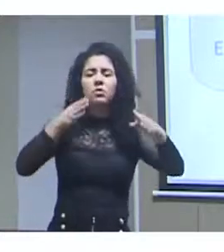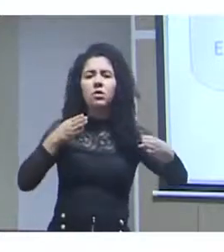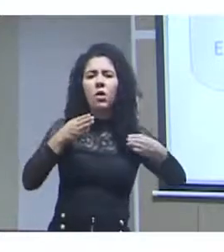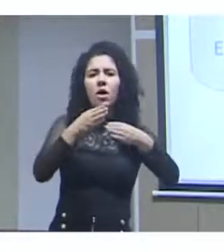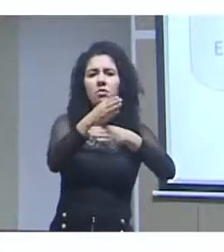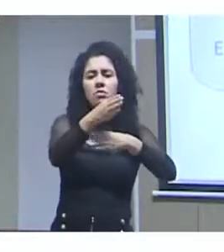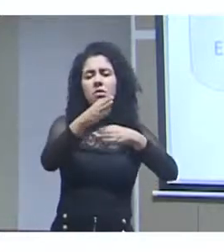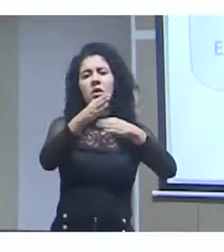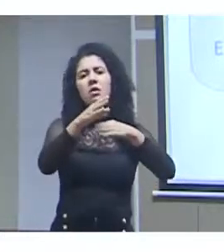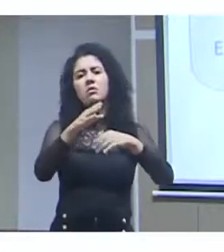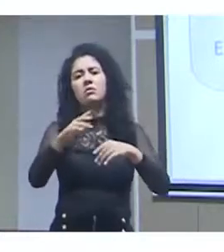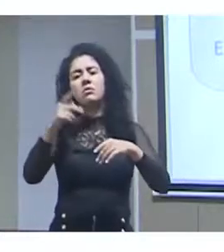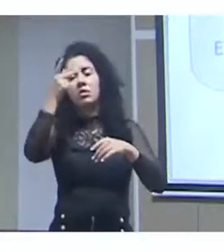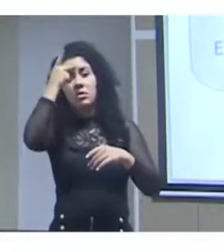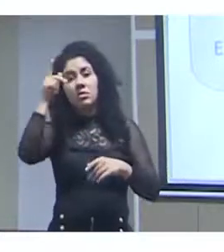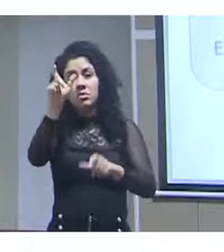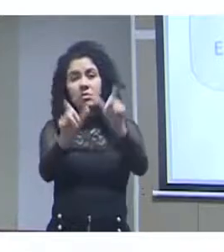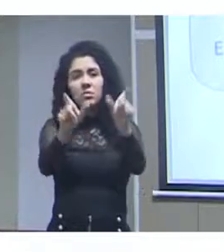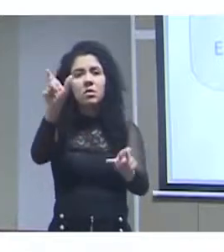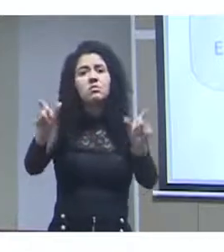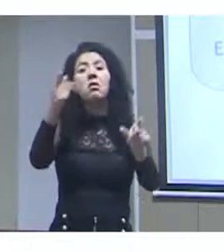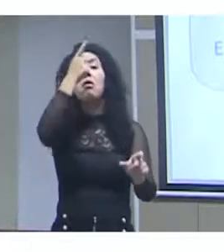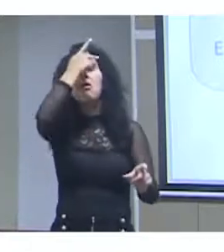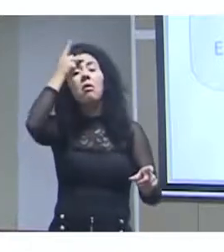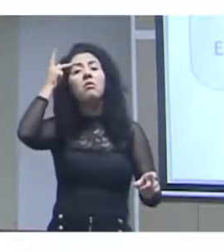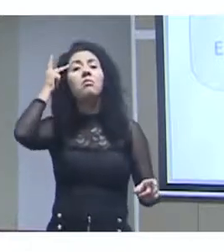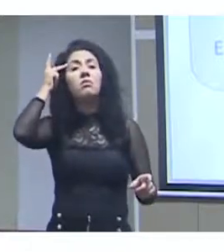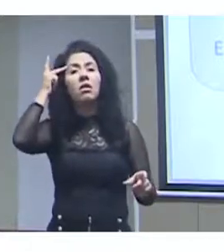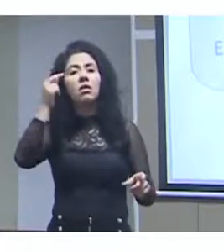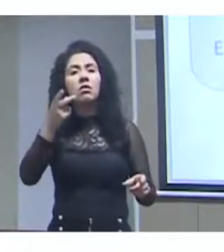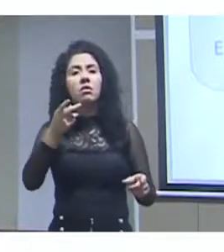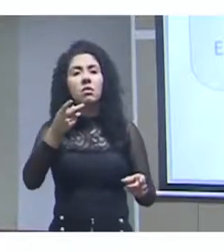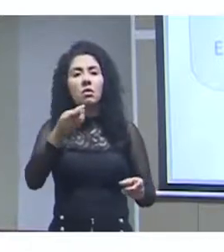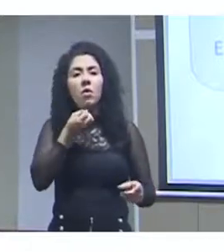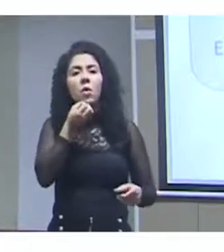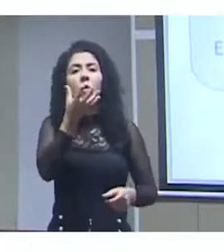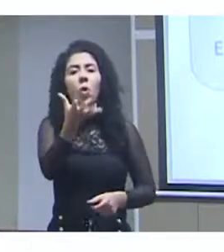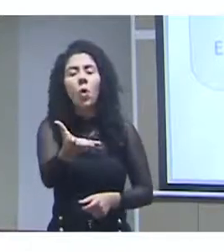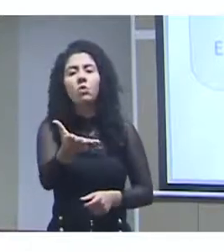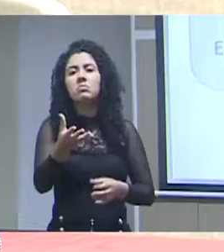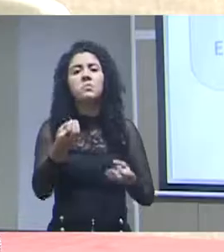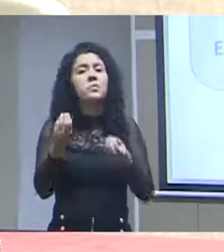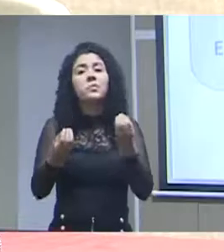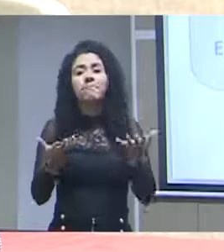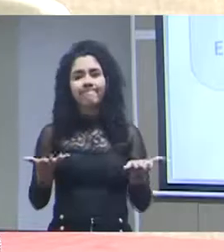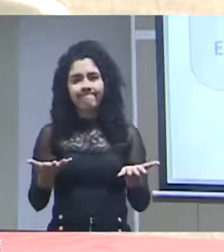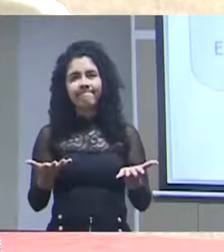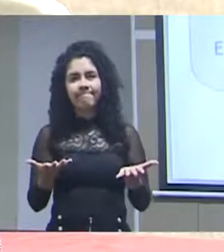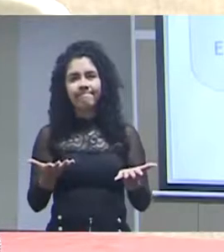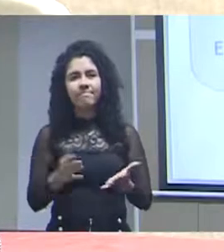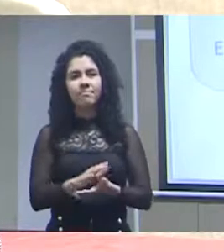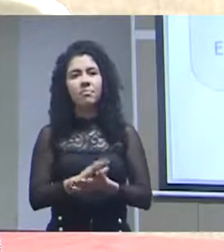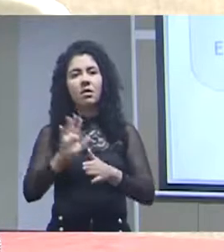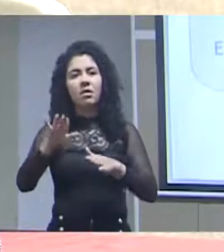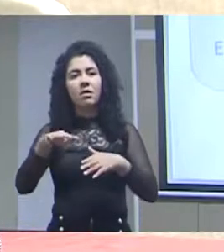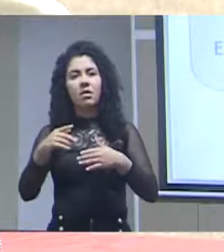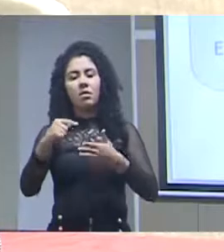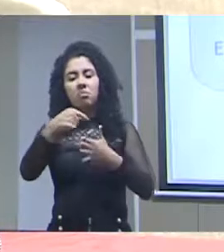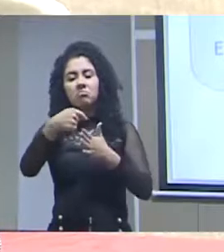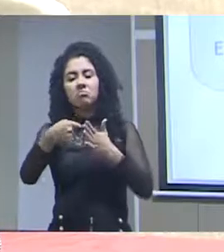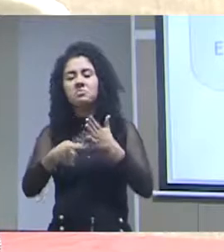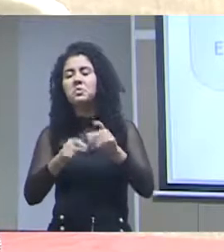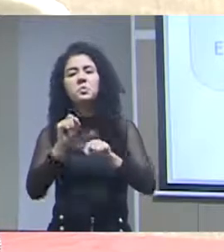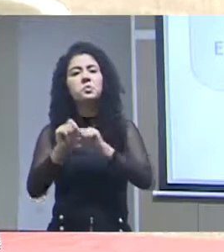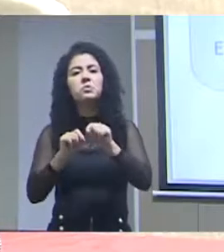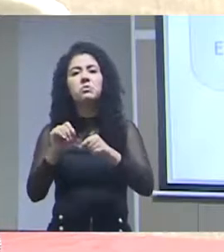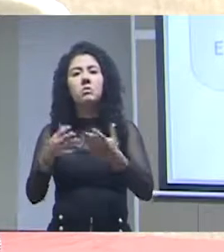conta? E em que condições? Aqui, a representante da Fiocruz falou das assimetrias nas relações